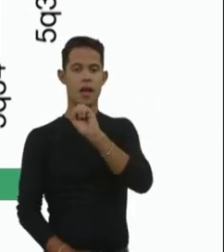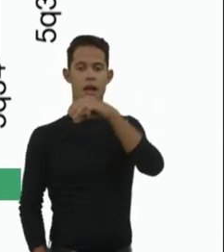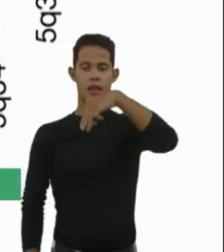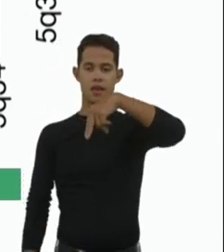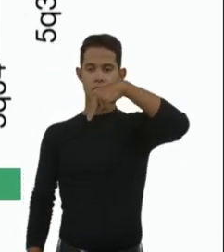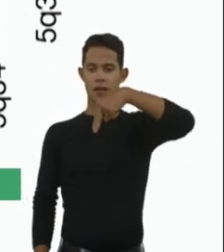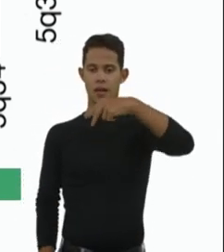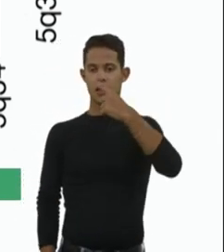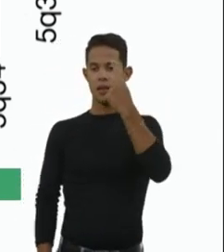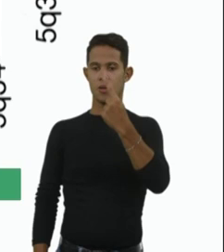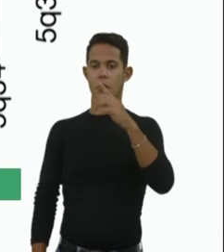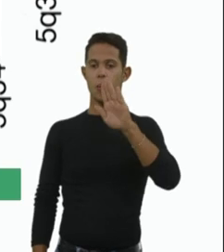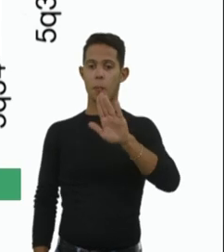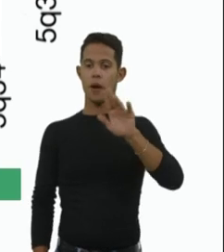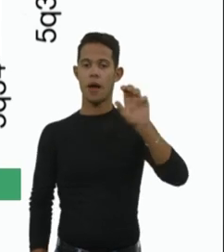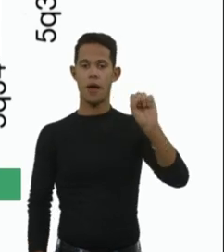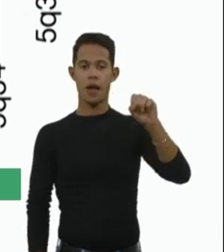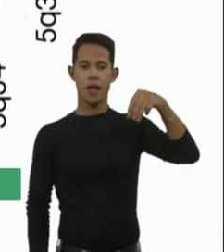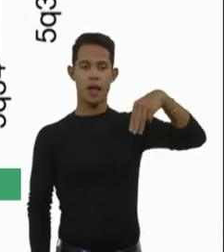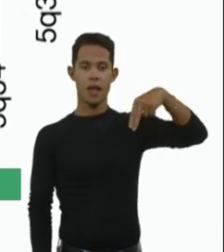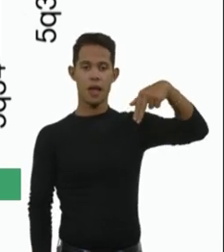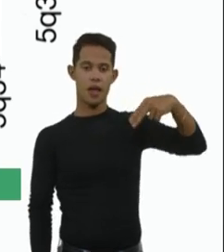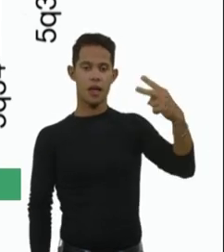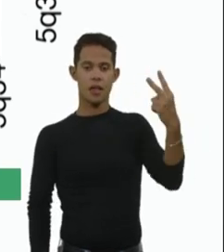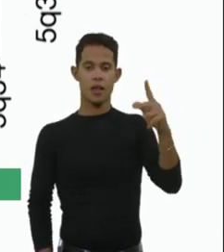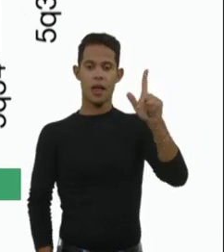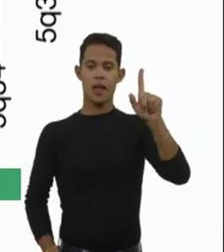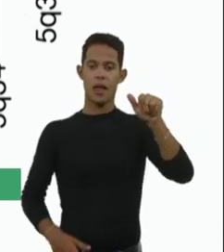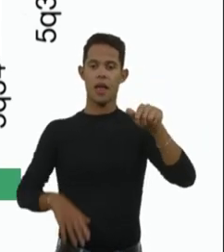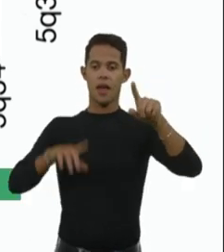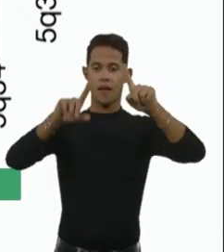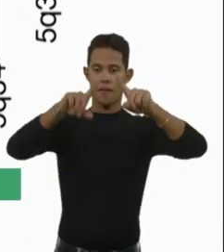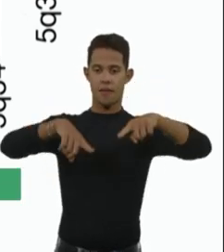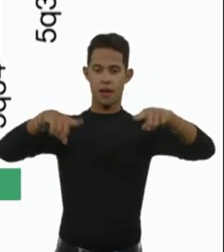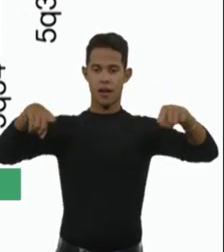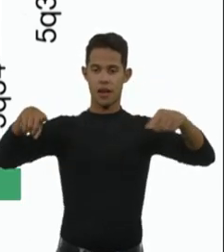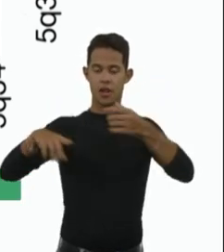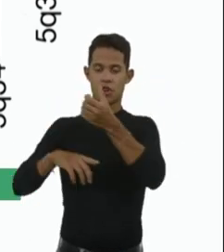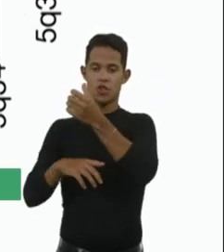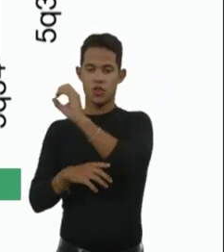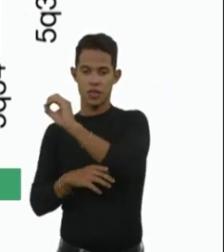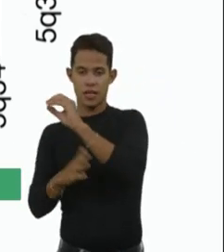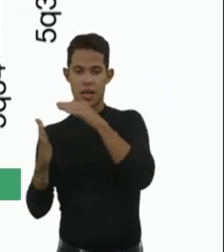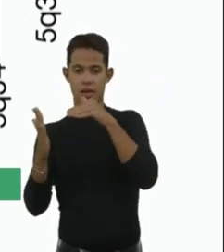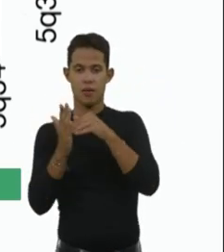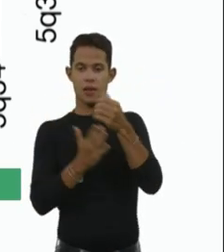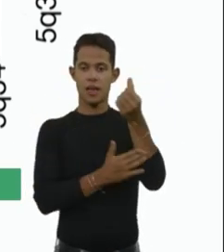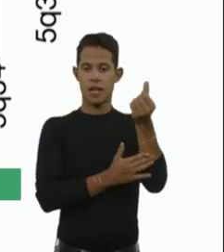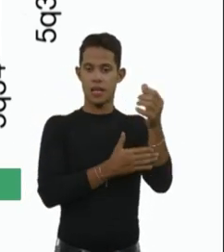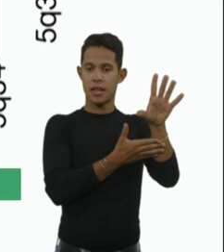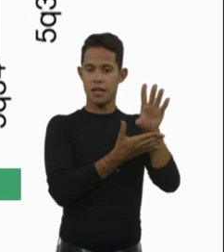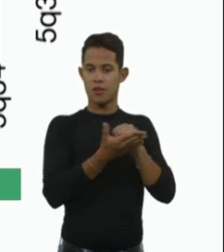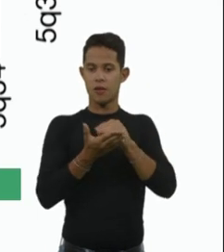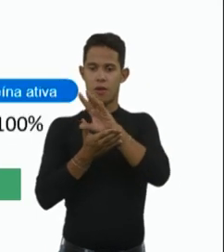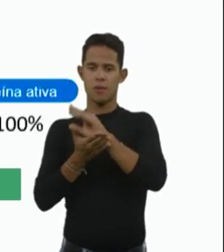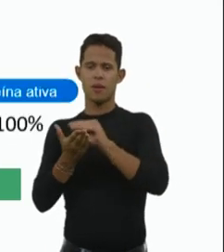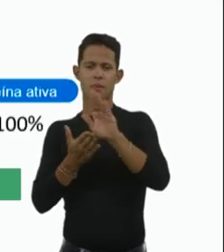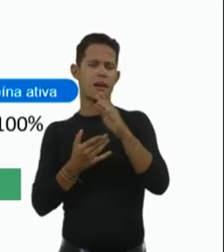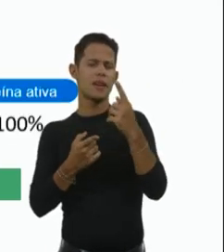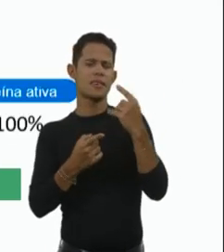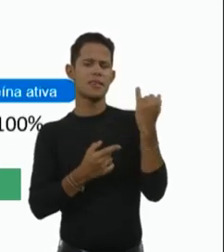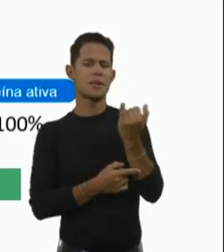SMN2 é bastante variável, podendo variar de zero cópias a seis cópias. Por que isso é importante? Agora eu vou explicar.